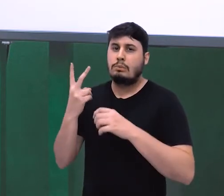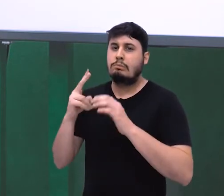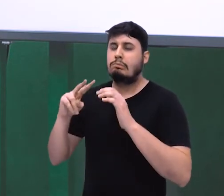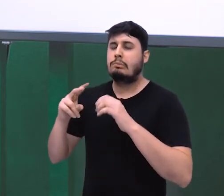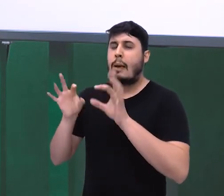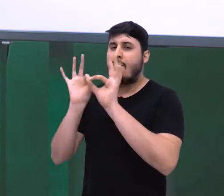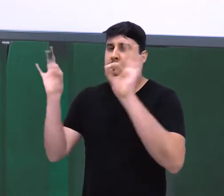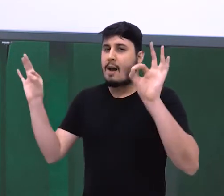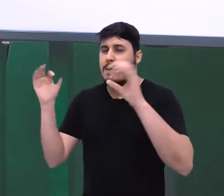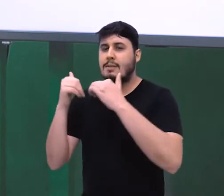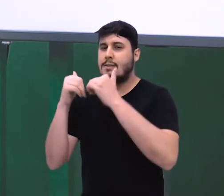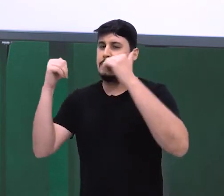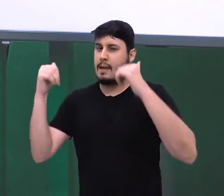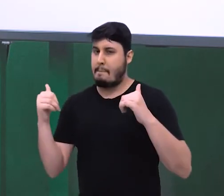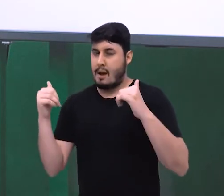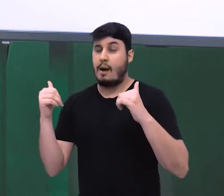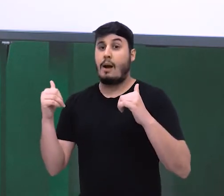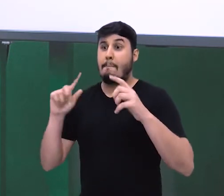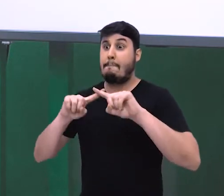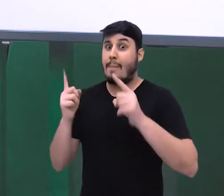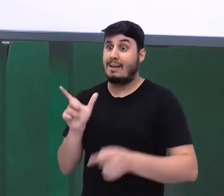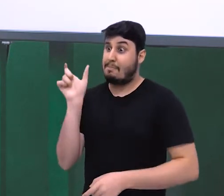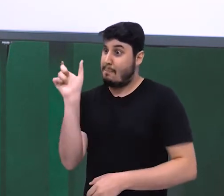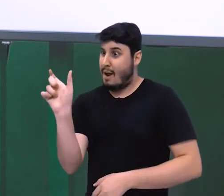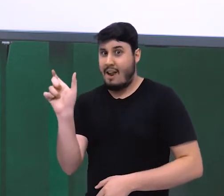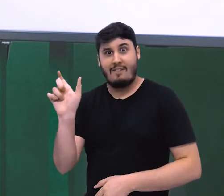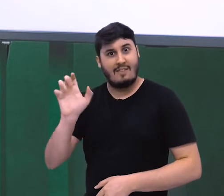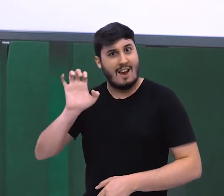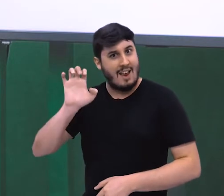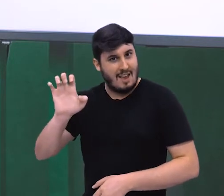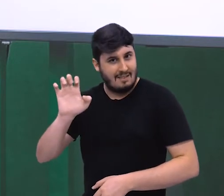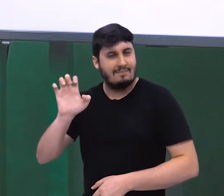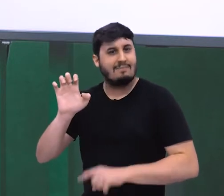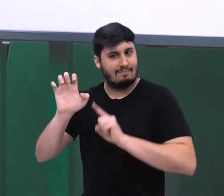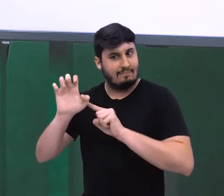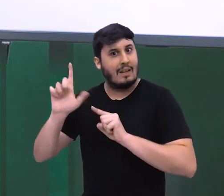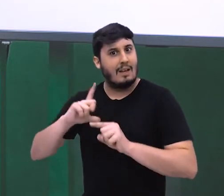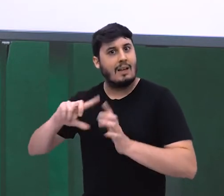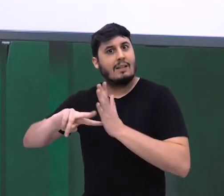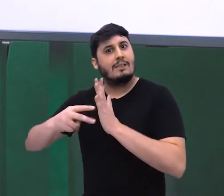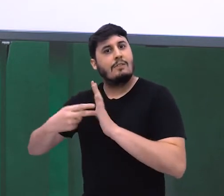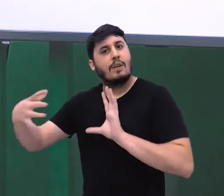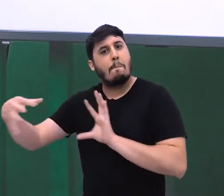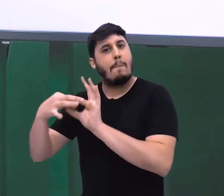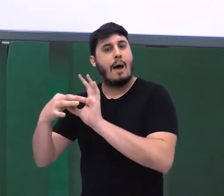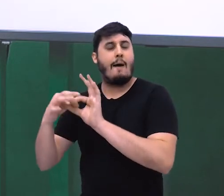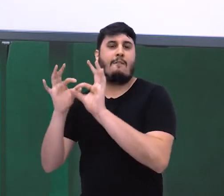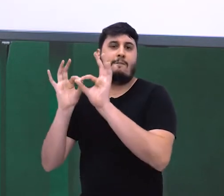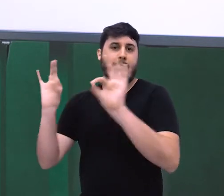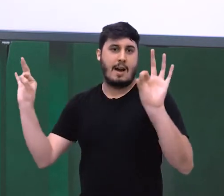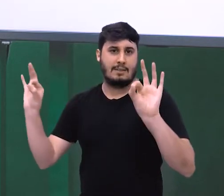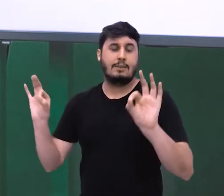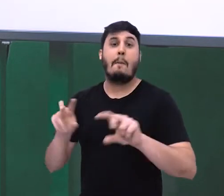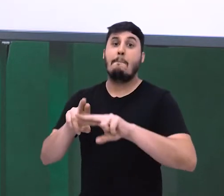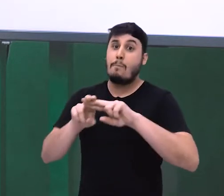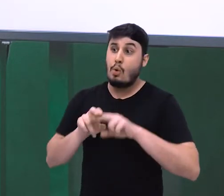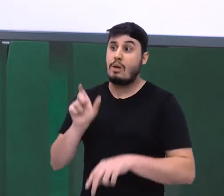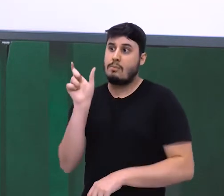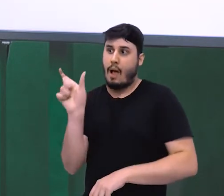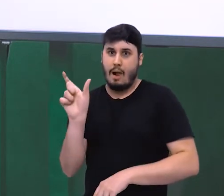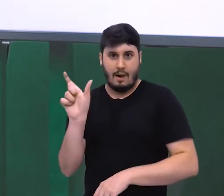palavra que conectou essas duas orações. Por isso que o Q também vai ser uma conjunção.